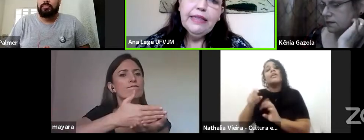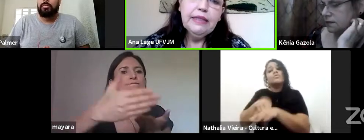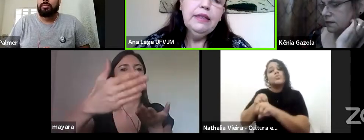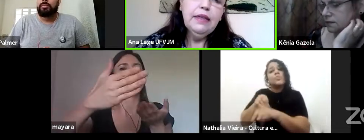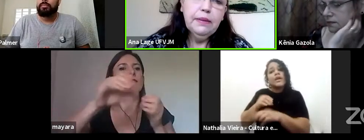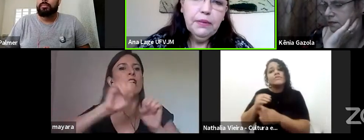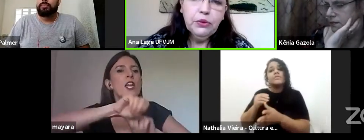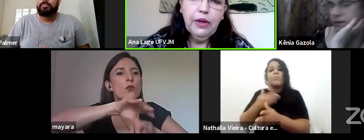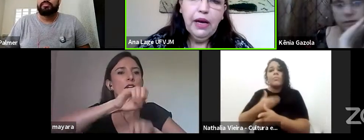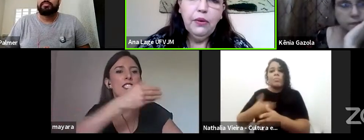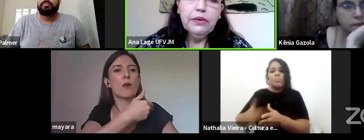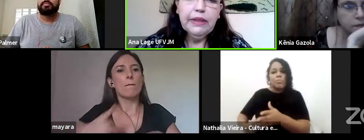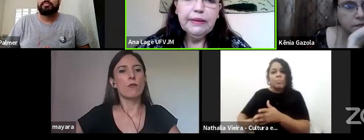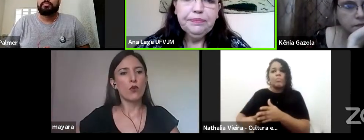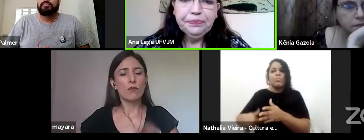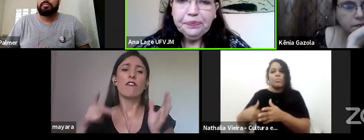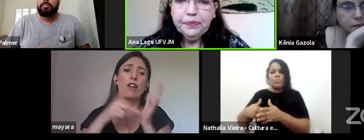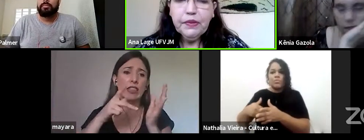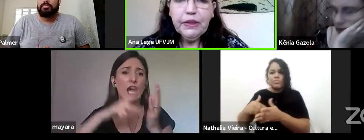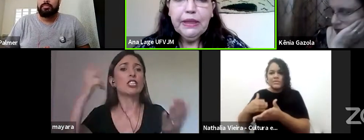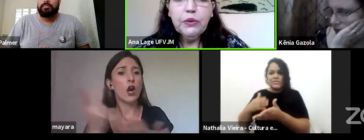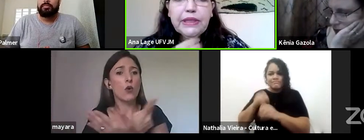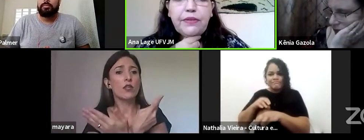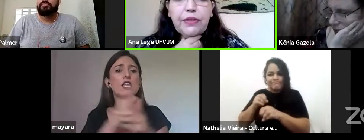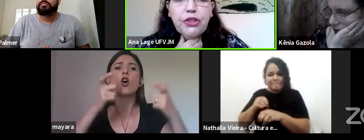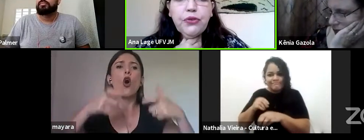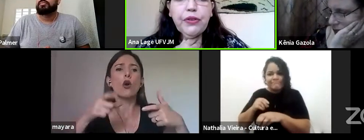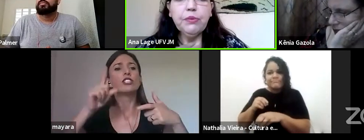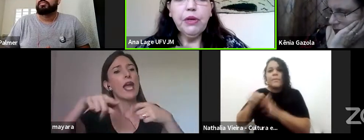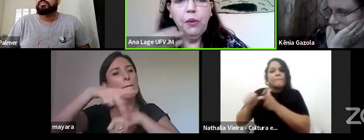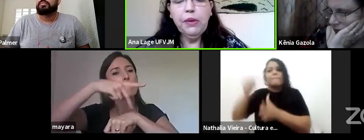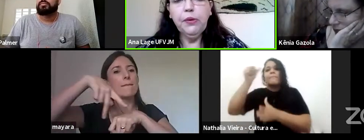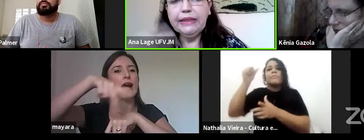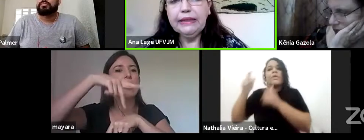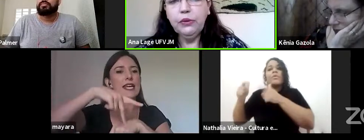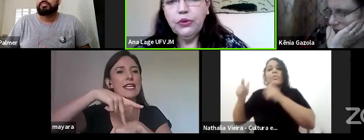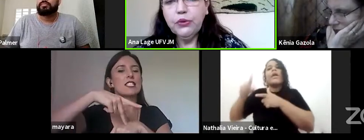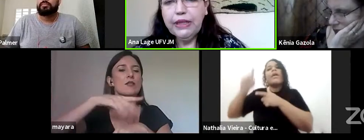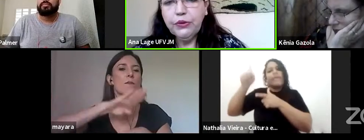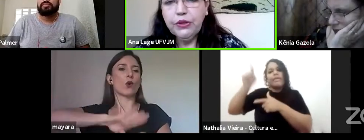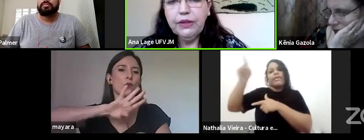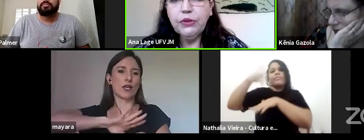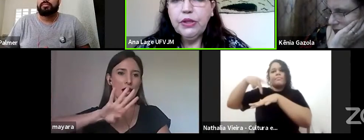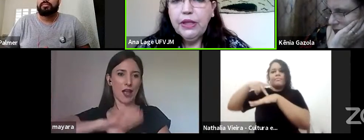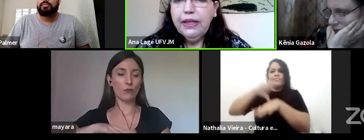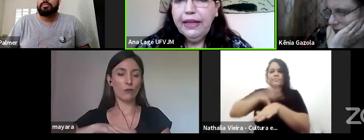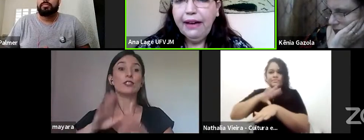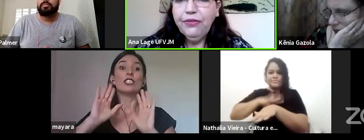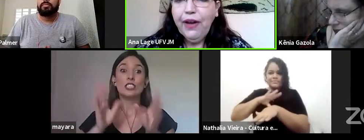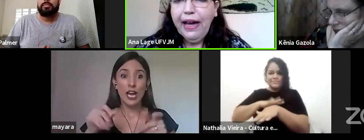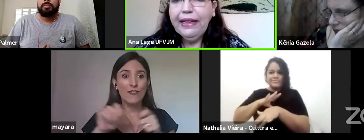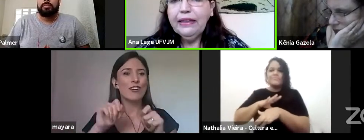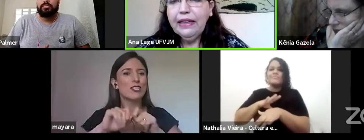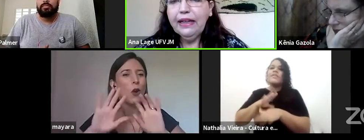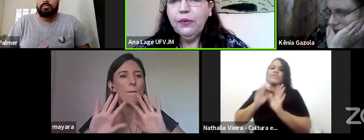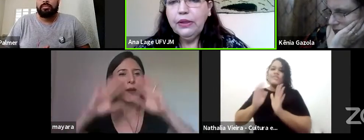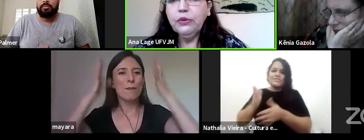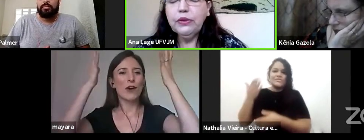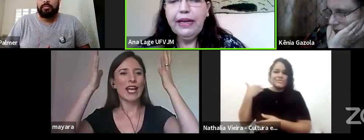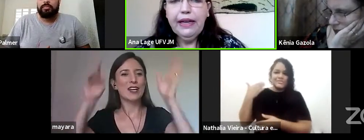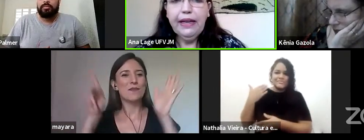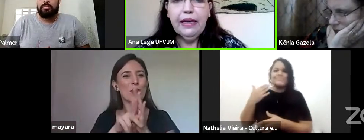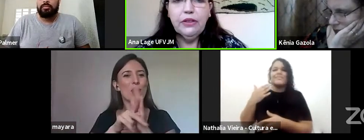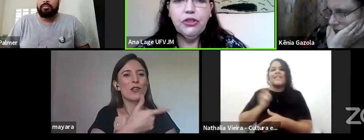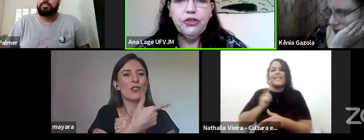ela é, sim, em Portugal, né? Inclusive, a gente fez uma comemoração dos 200 anos na FAE, né?